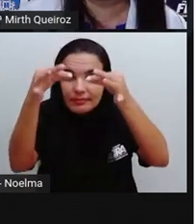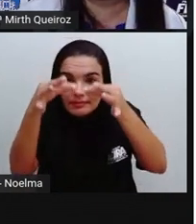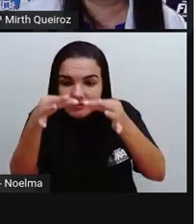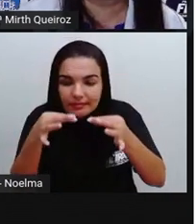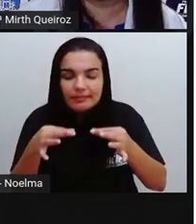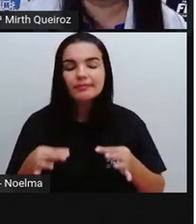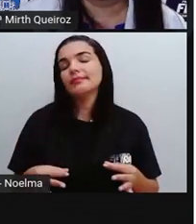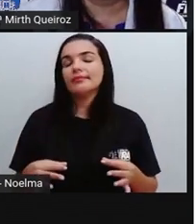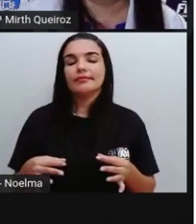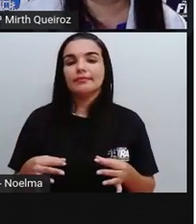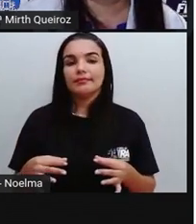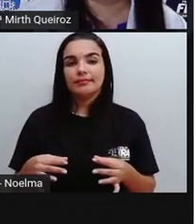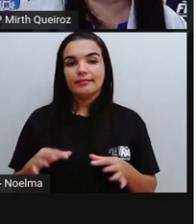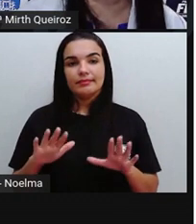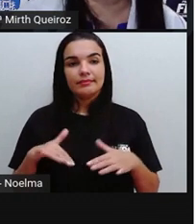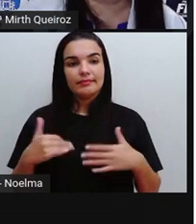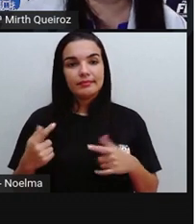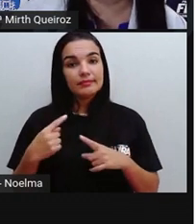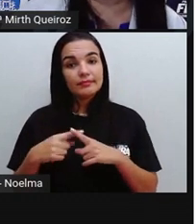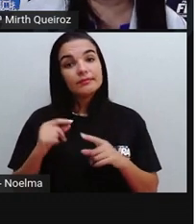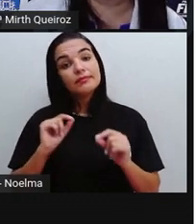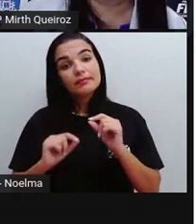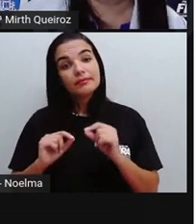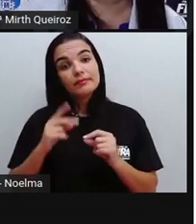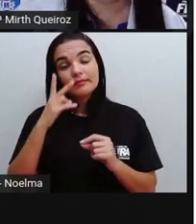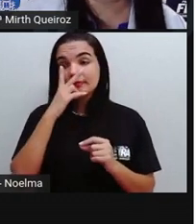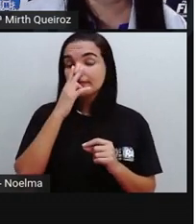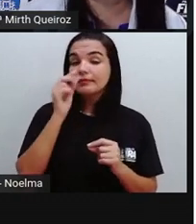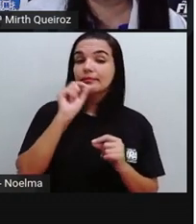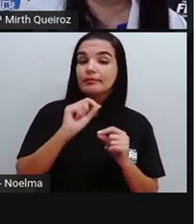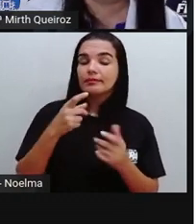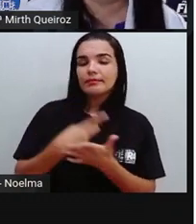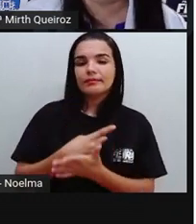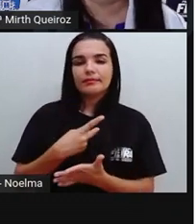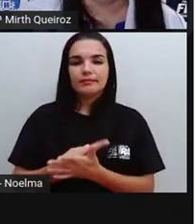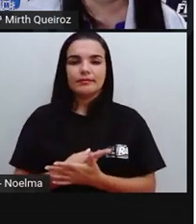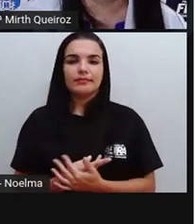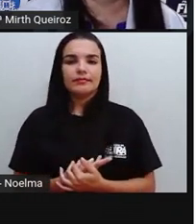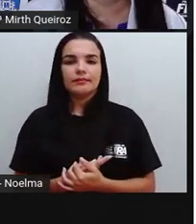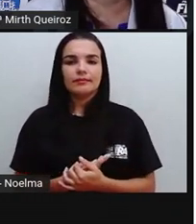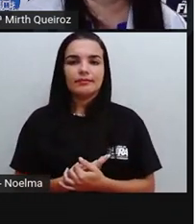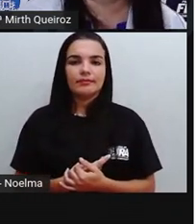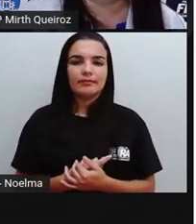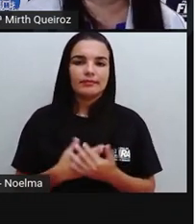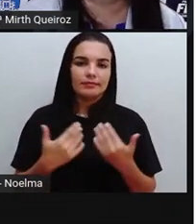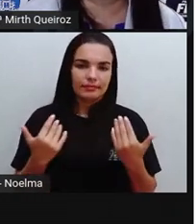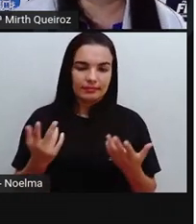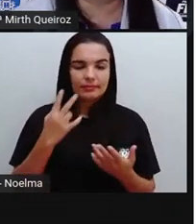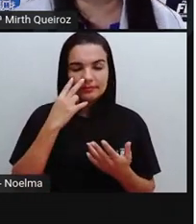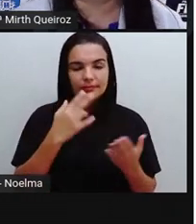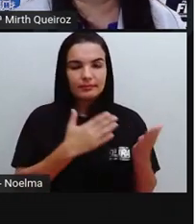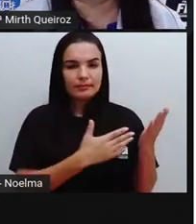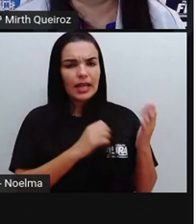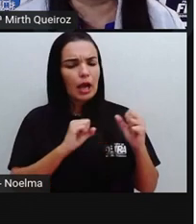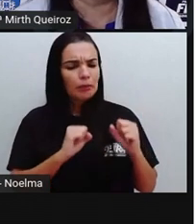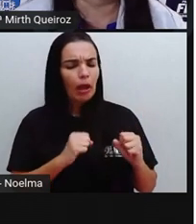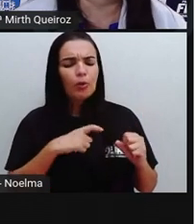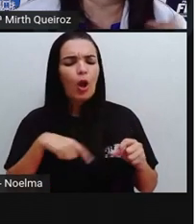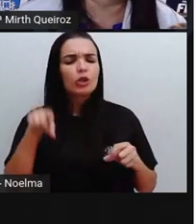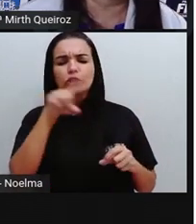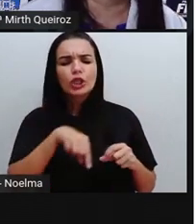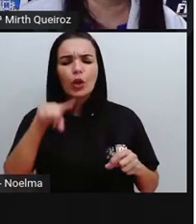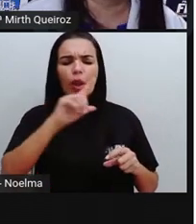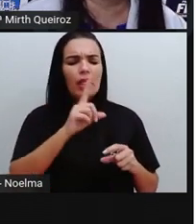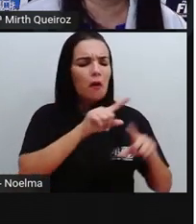vista possíveis, né? Isso para a gente não cair no erro, como a gente poderia cair em relação ao cilindro. Dizer que era uma esfera,